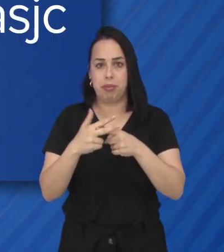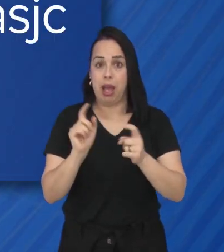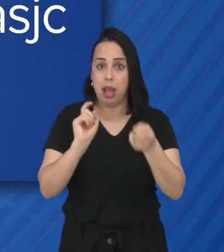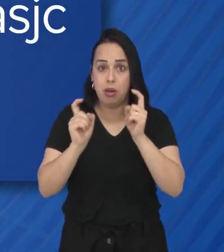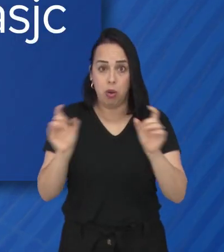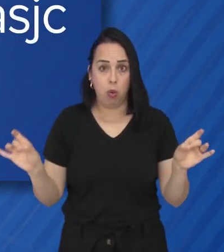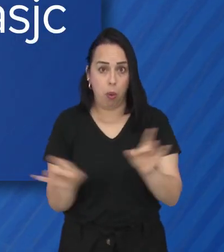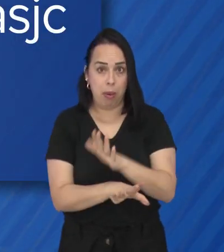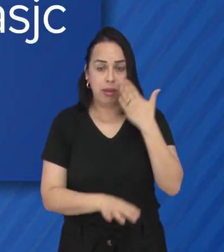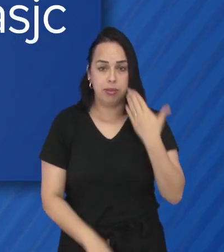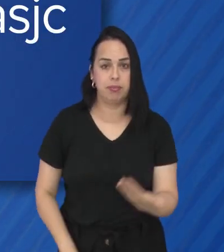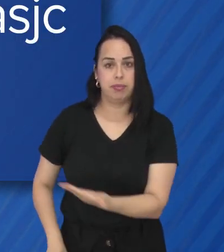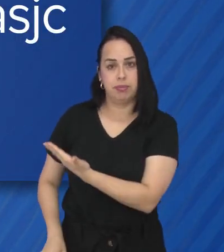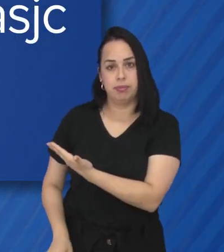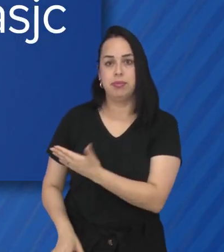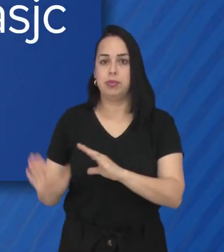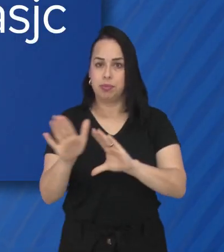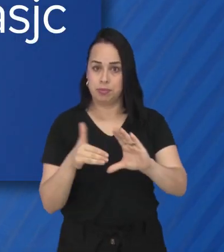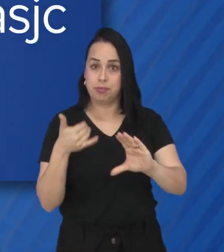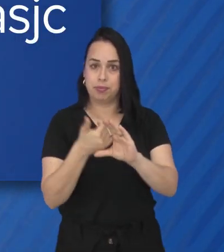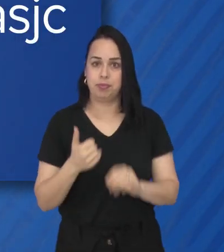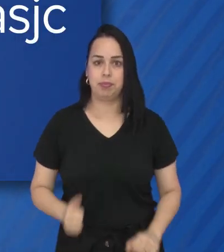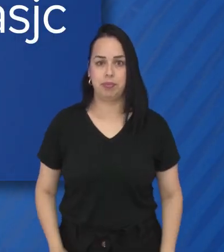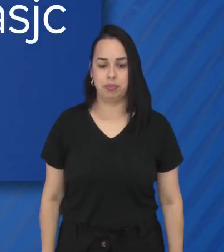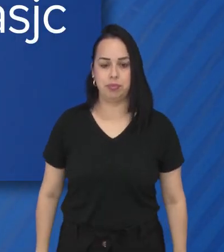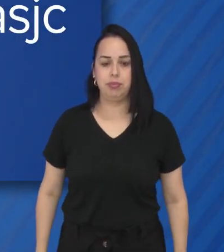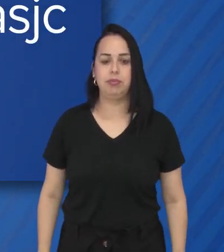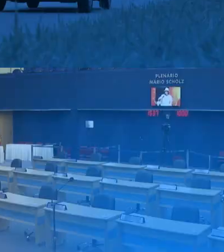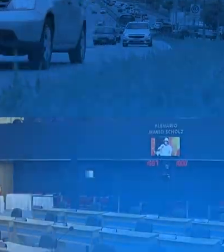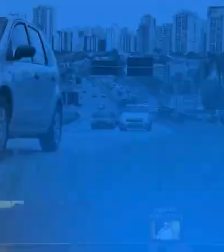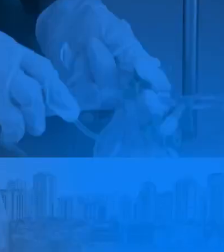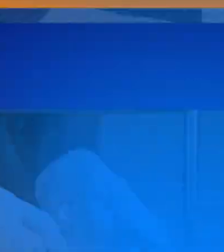A sessão na íntegra você confere no nosso canal do YouTube.